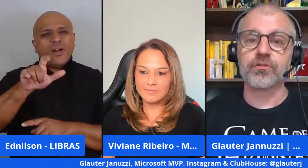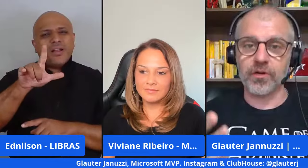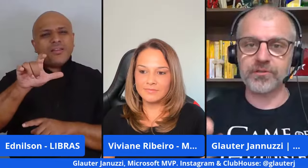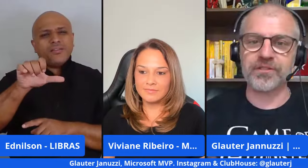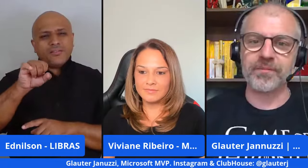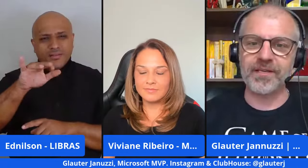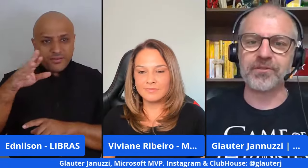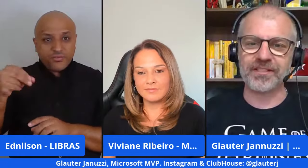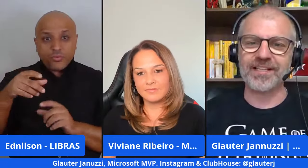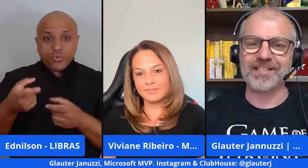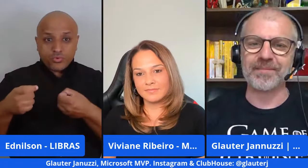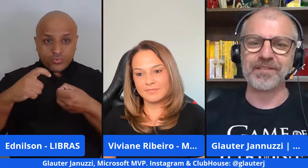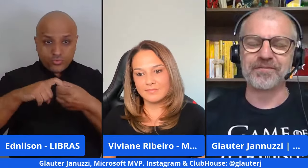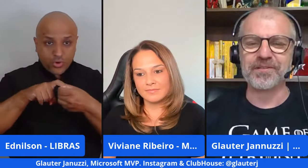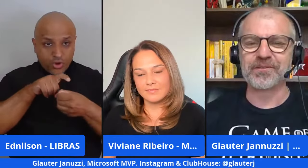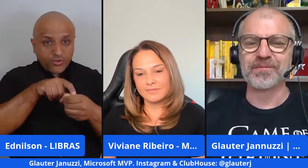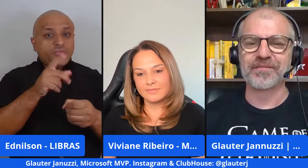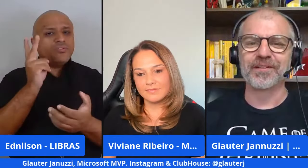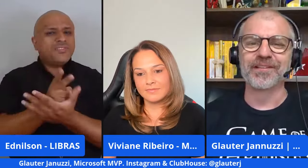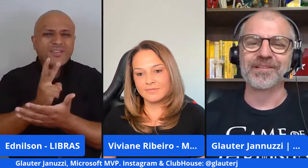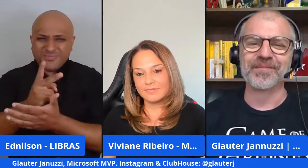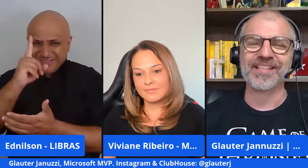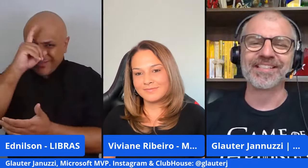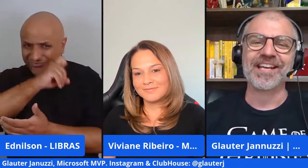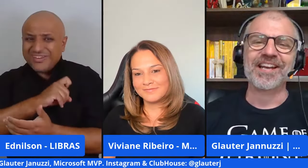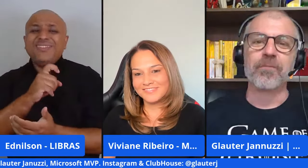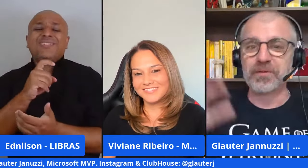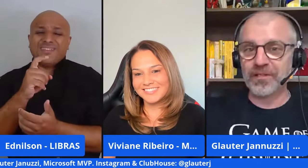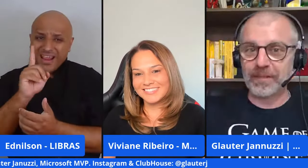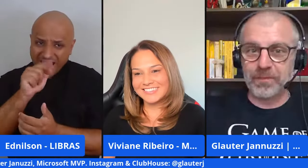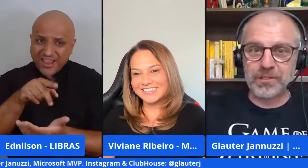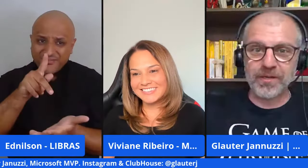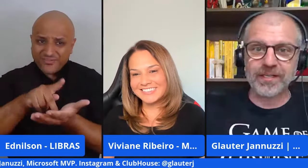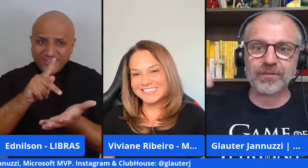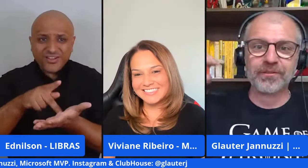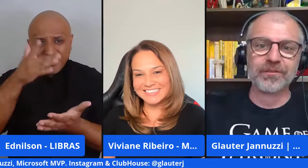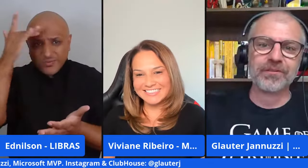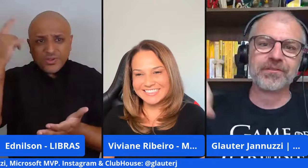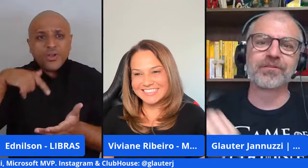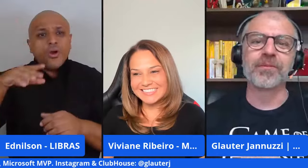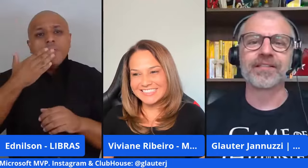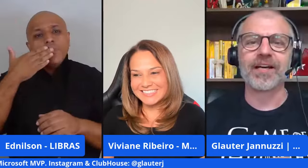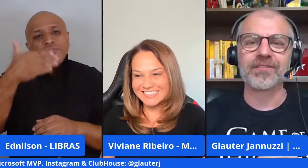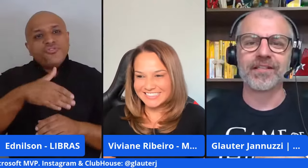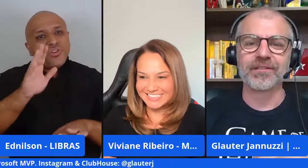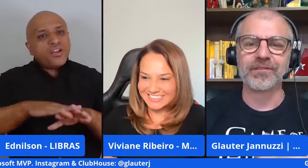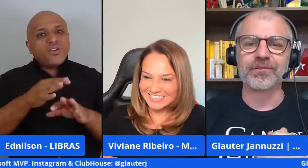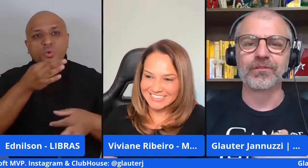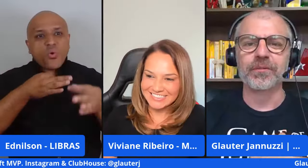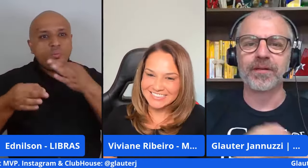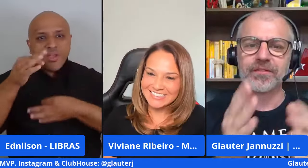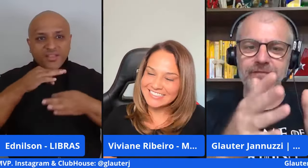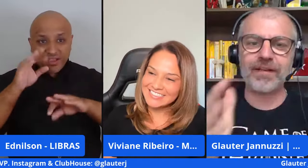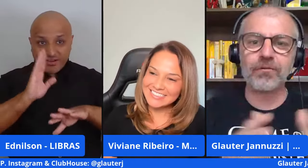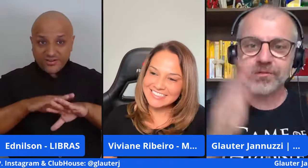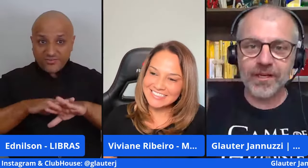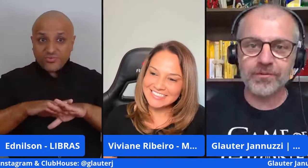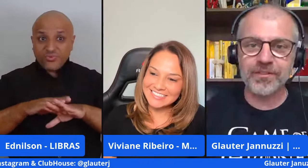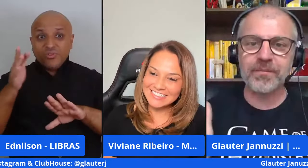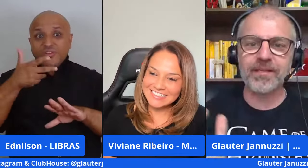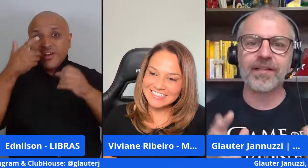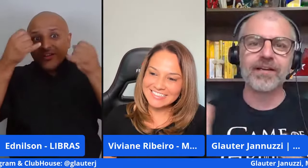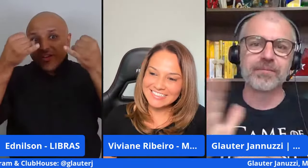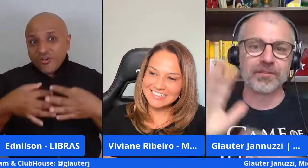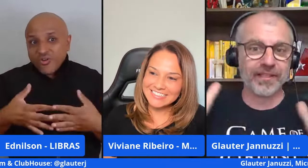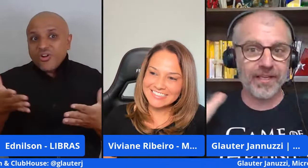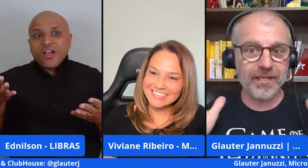outros sócios também sociedade é sempre difícil como você falou realmente o pessoal até pediu aqui nos comentários aqui do YouTube pra você falar alguns